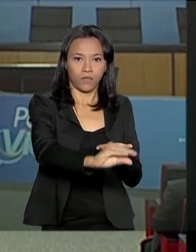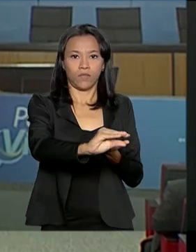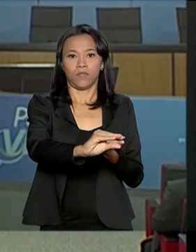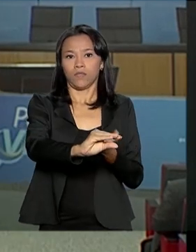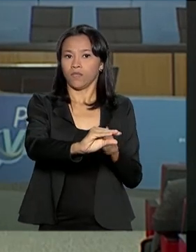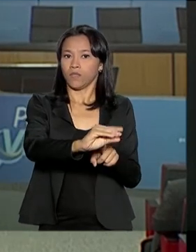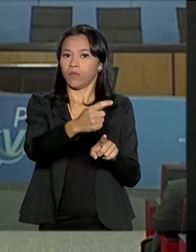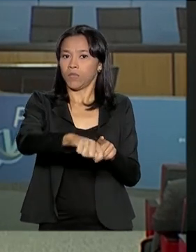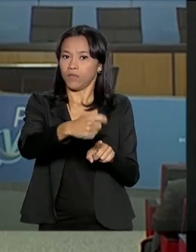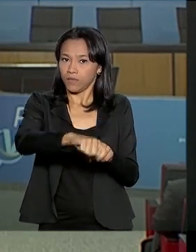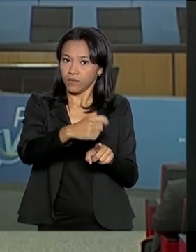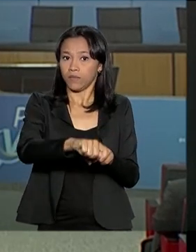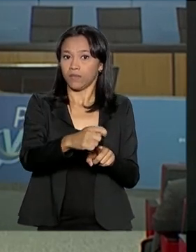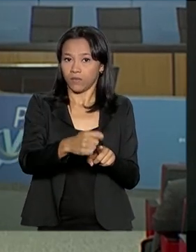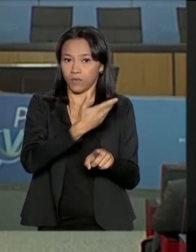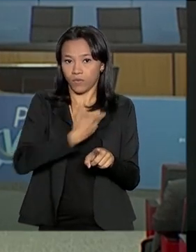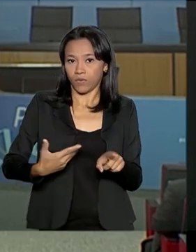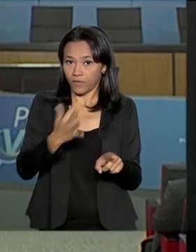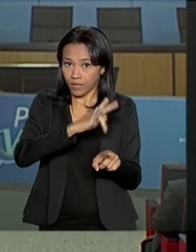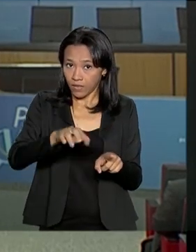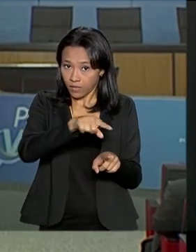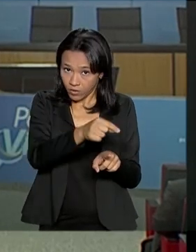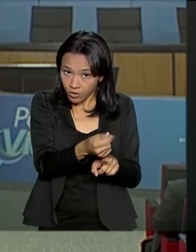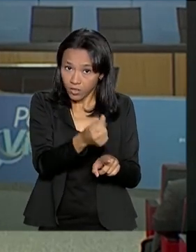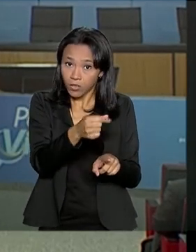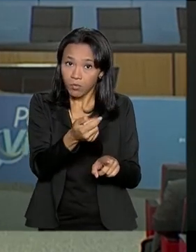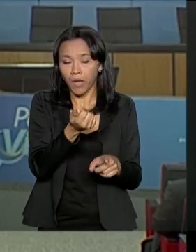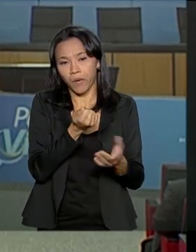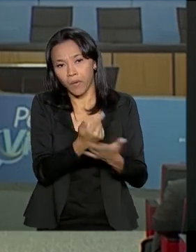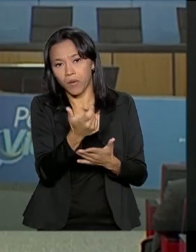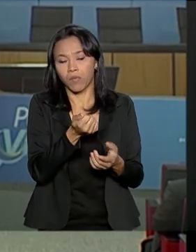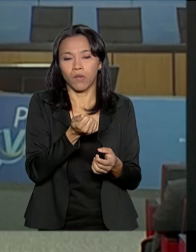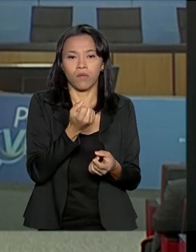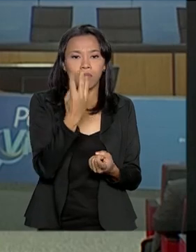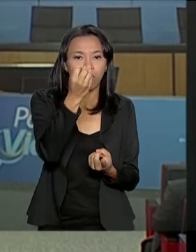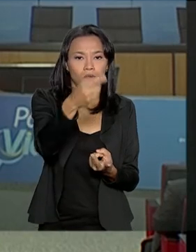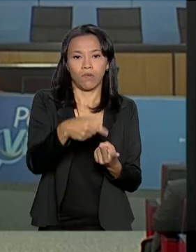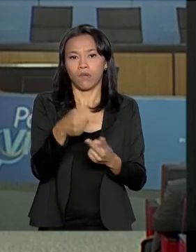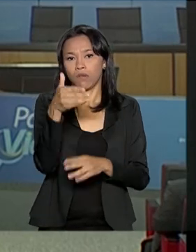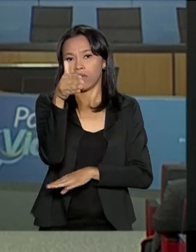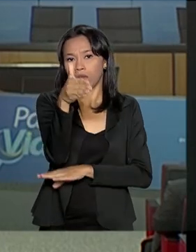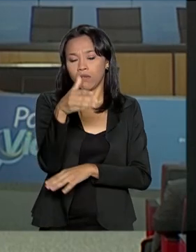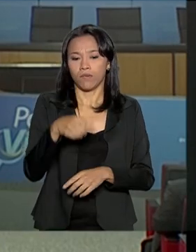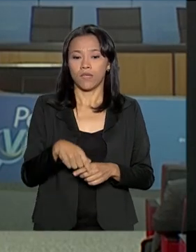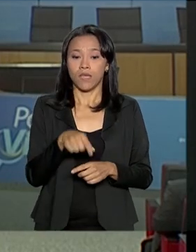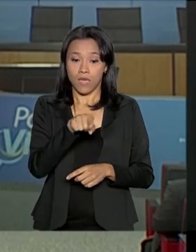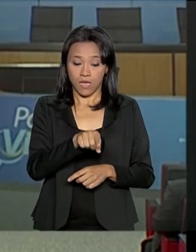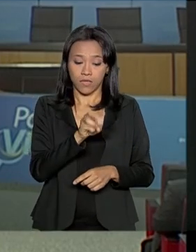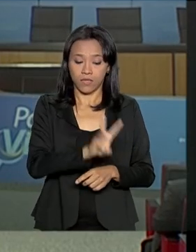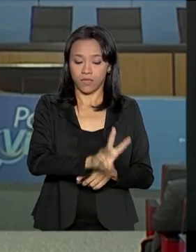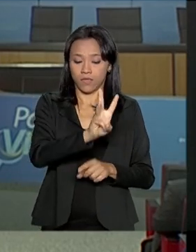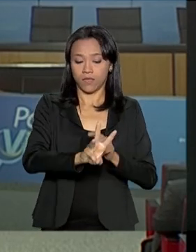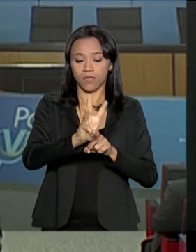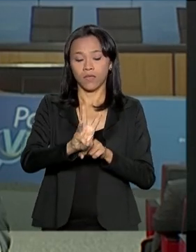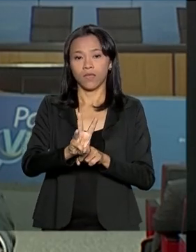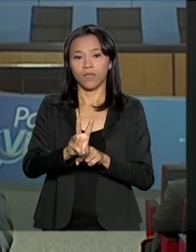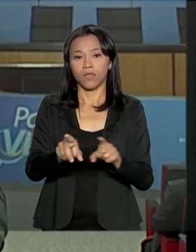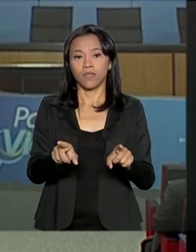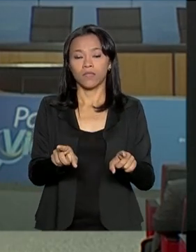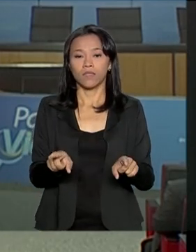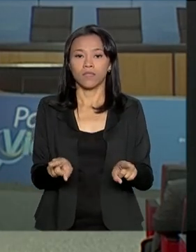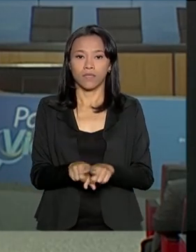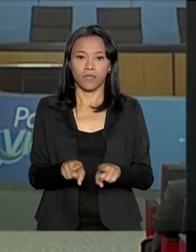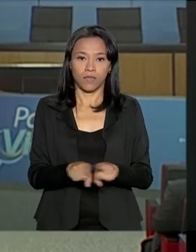de renda do governo federal. E ele explicou que o lançamento desse portal também vai ajudar a garantir uma